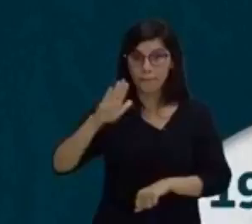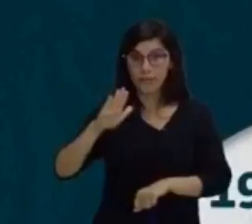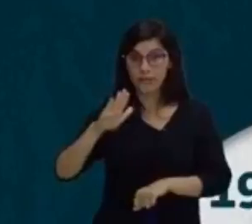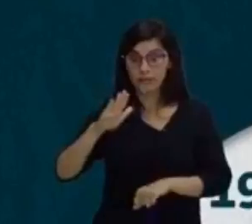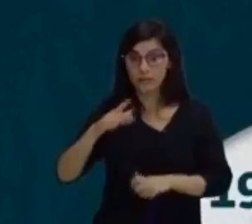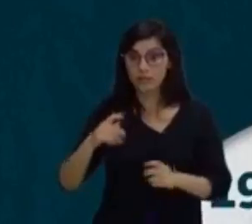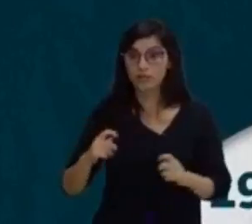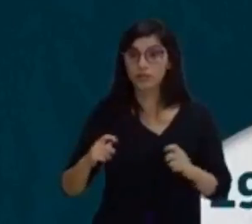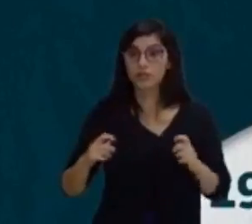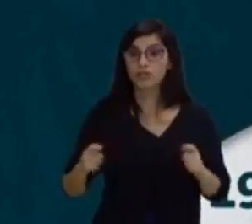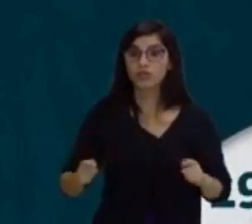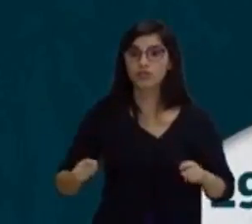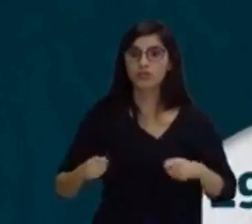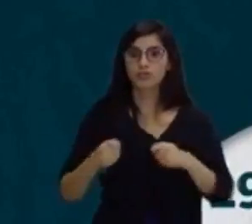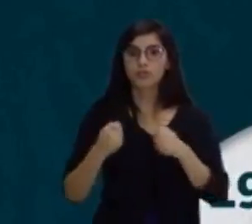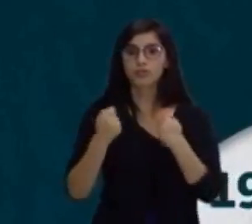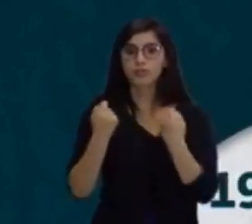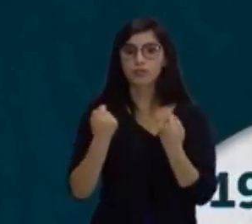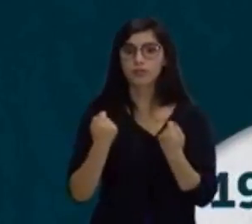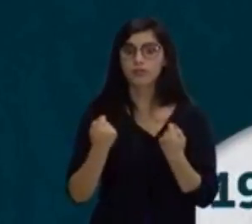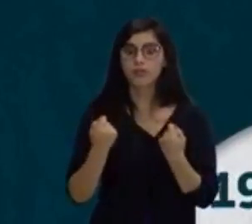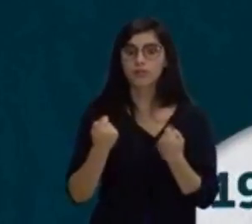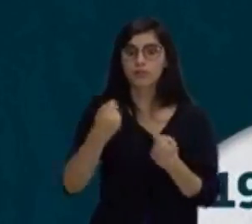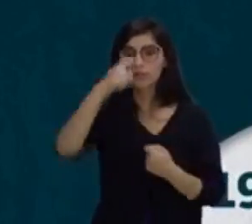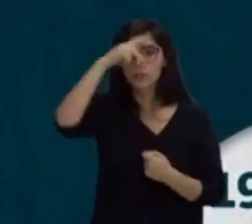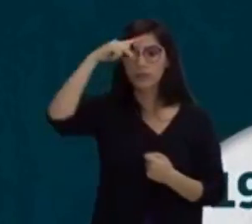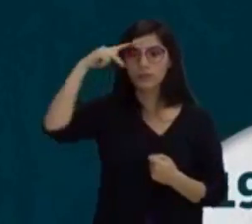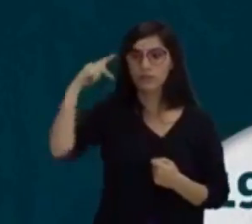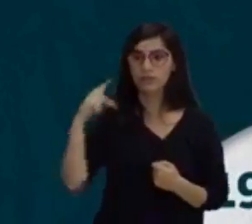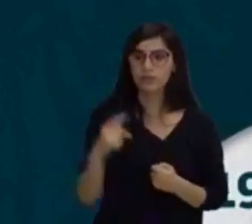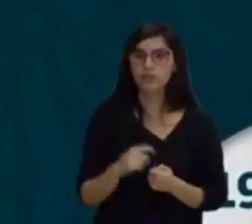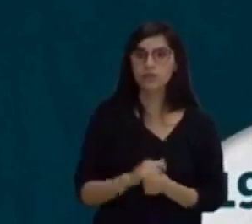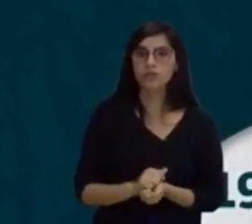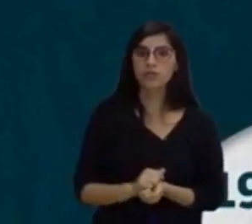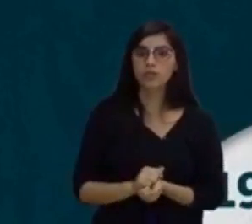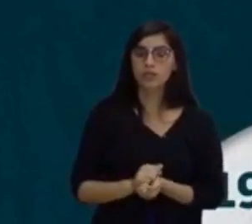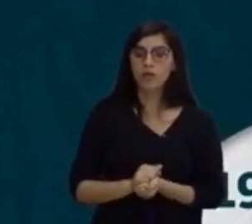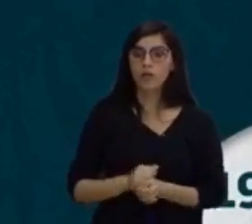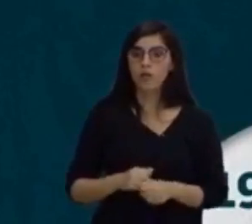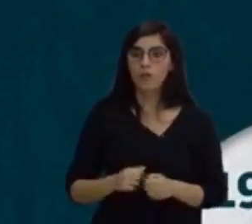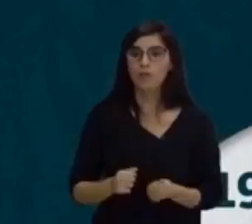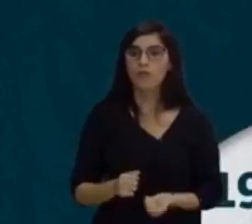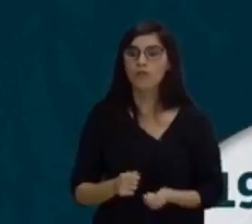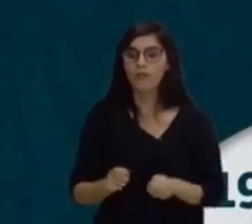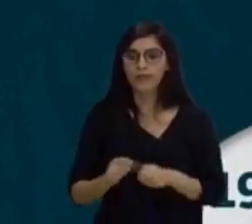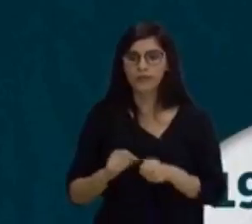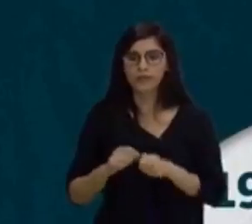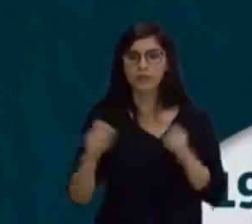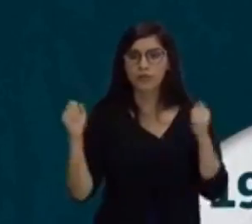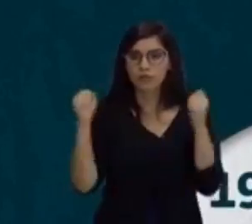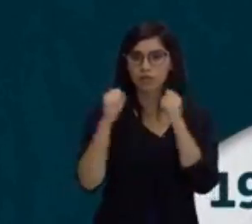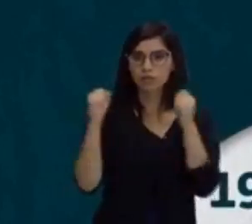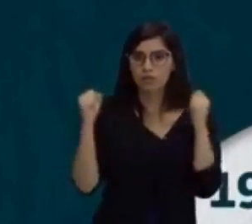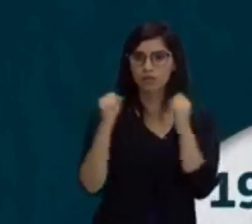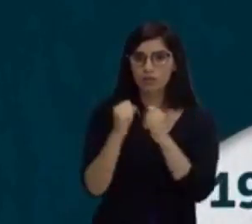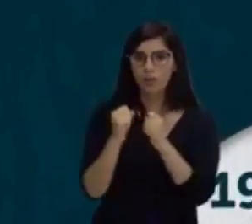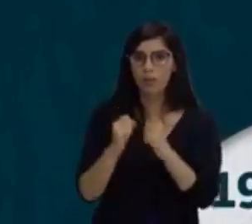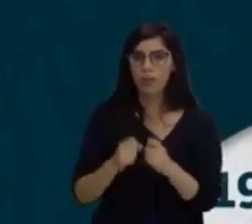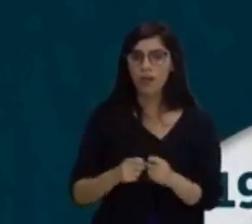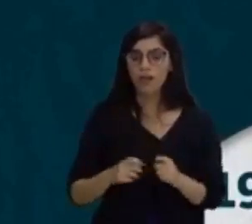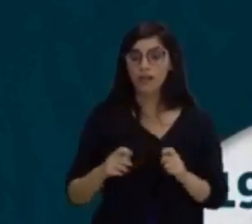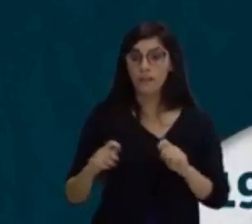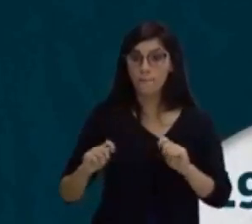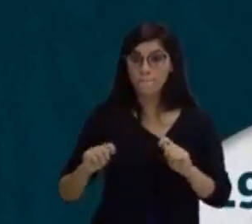do desportista durante uma contração muscular voluntária. Representa a maior força